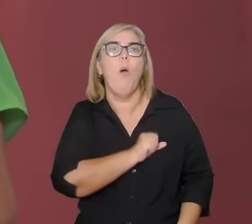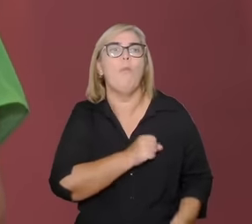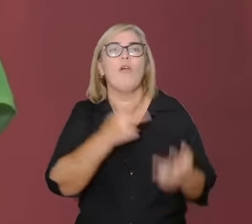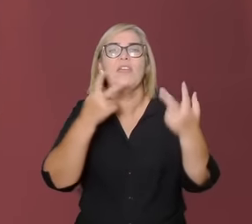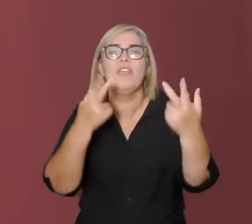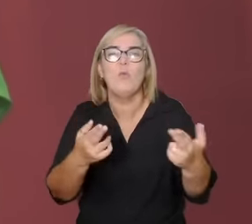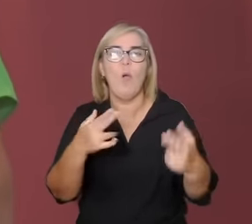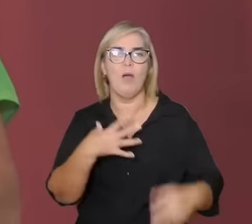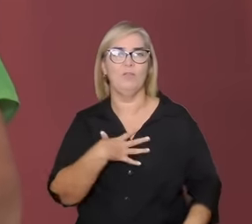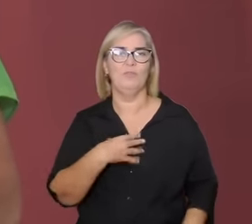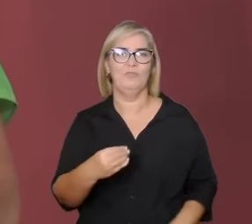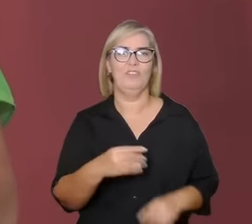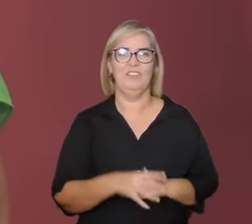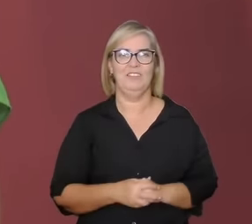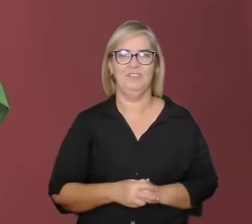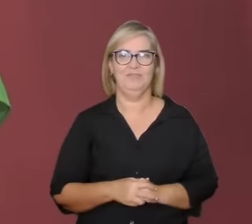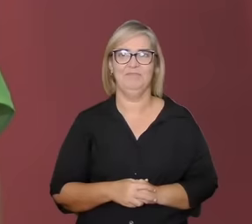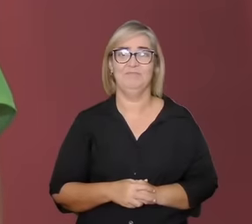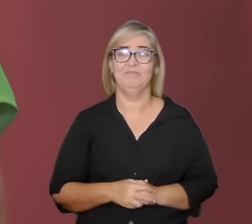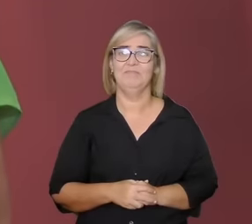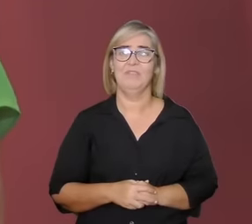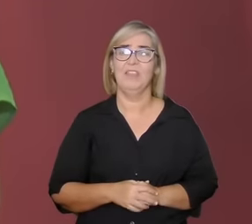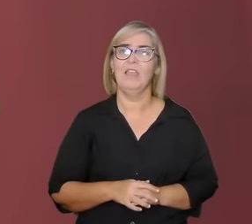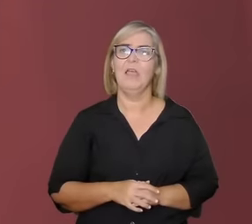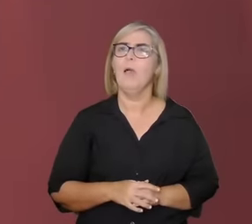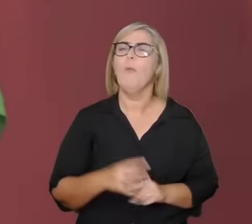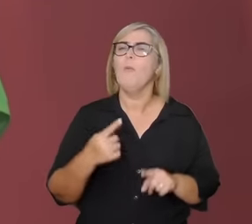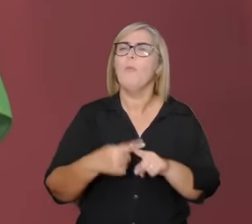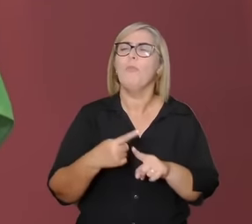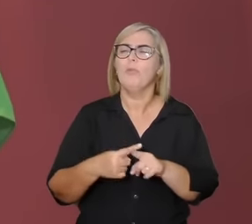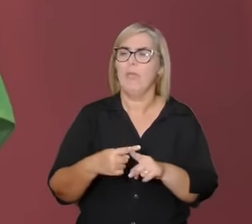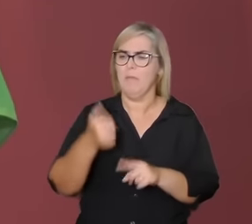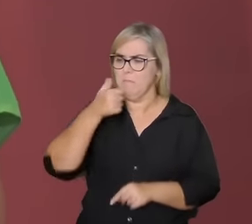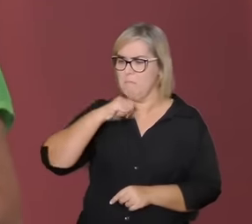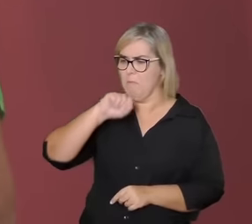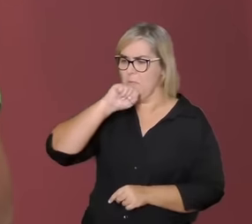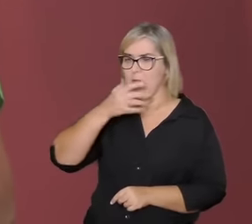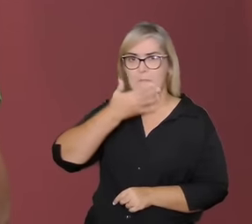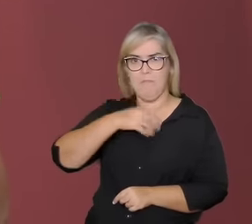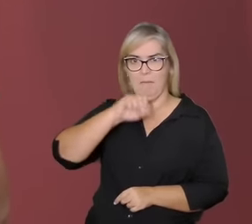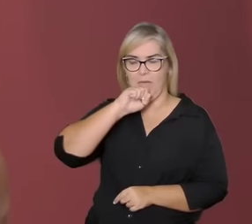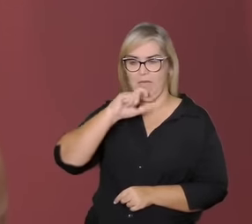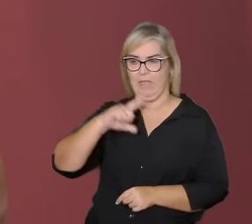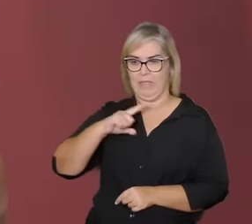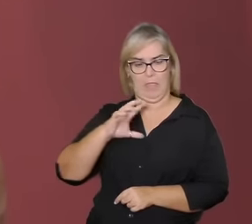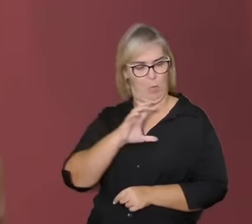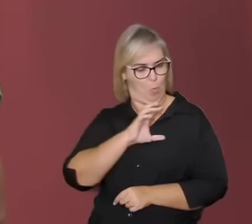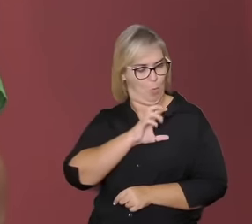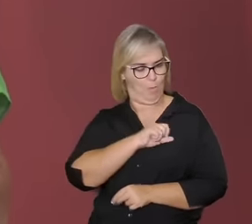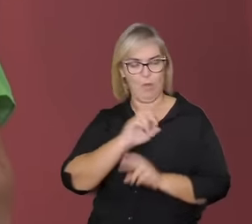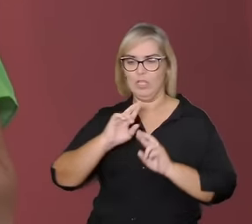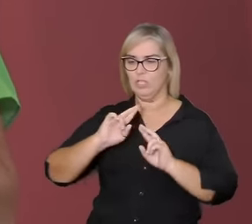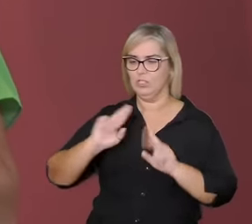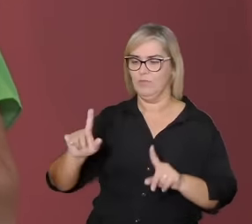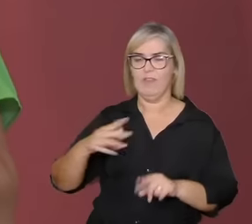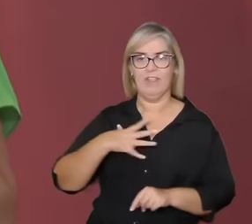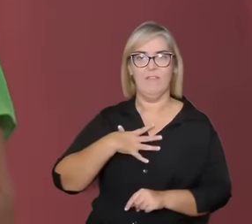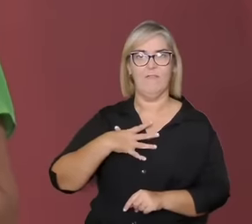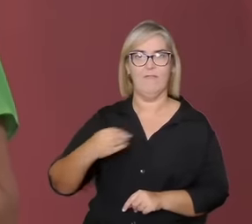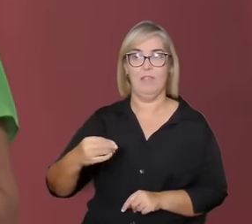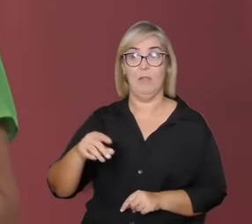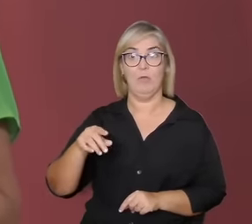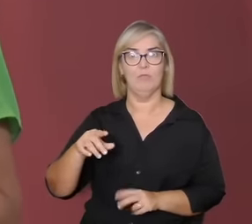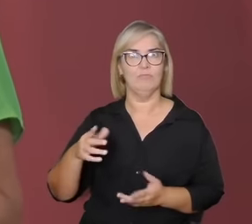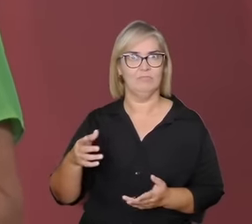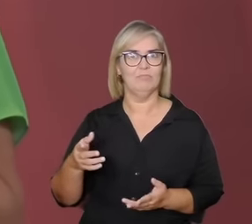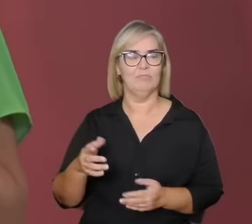nem o filho tem por nós o amor que os pais tem por ele então hoje é muito